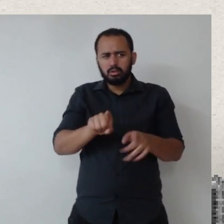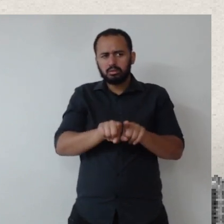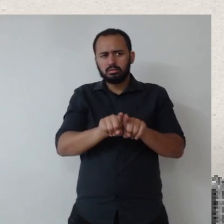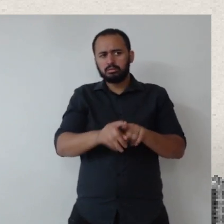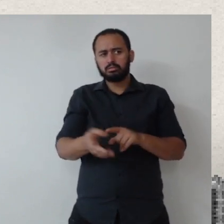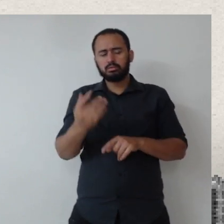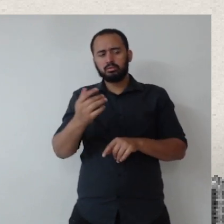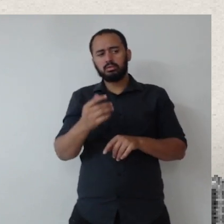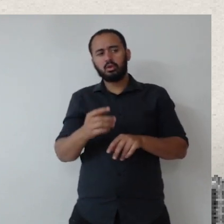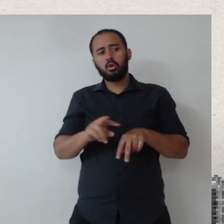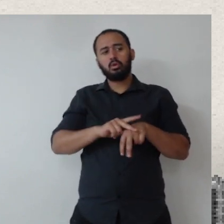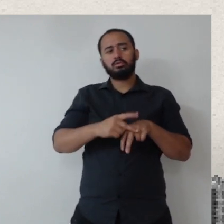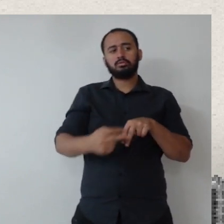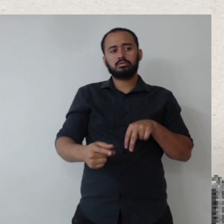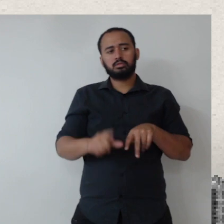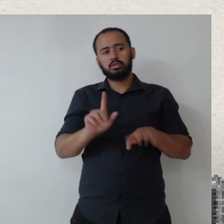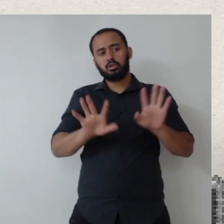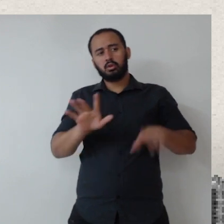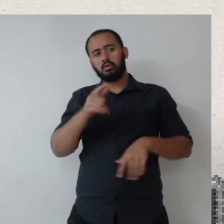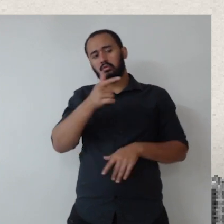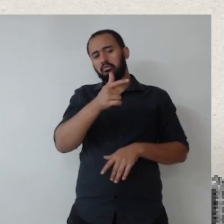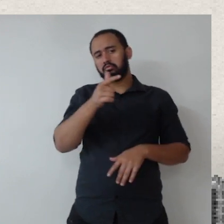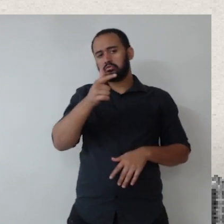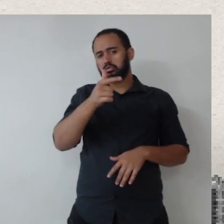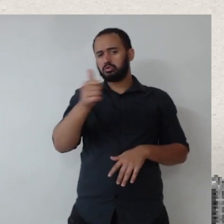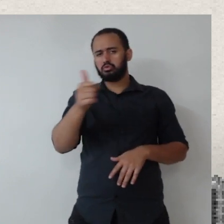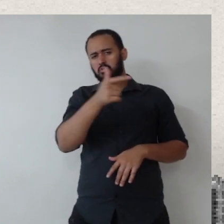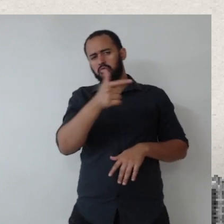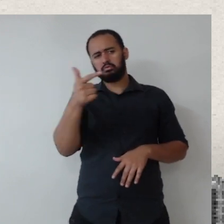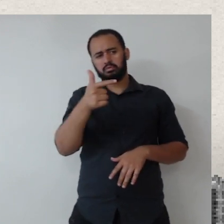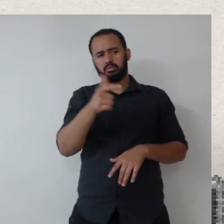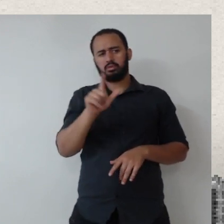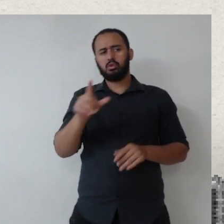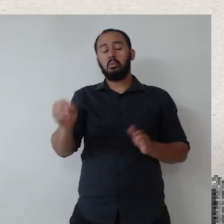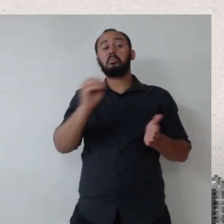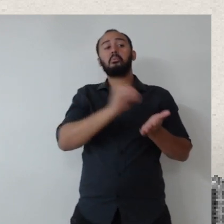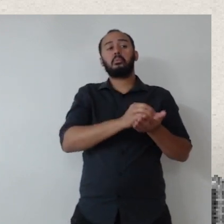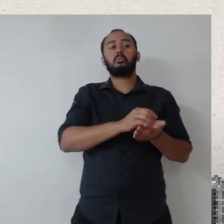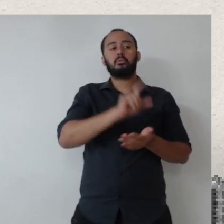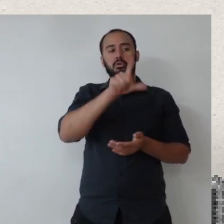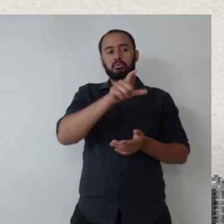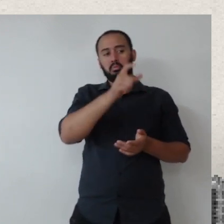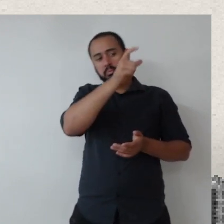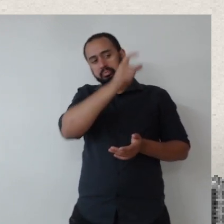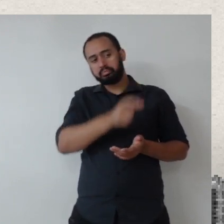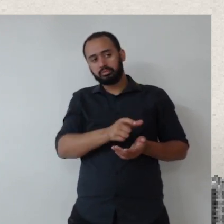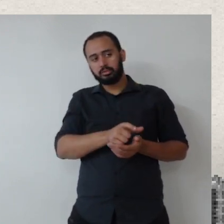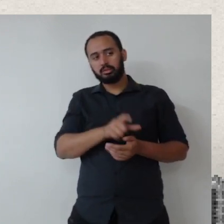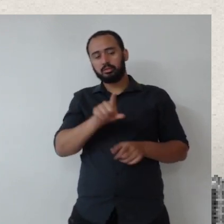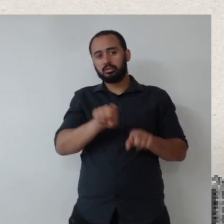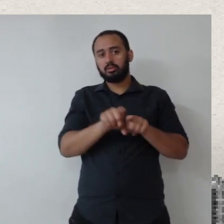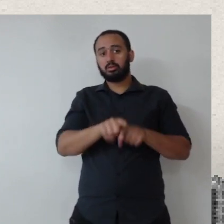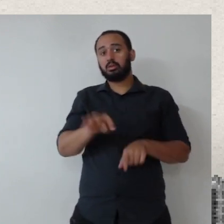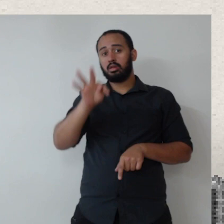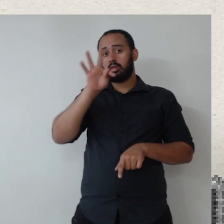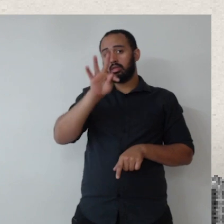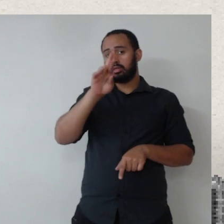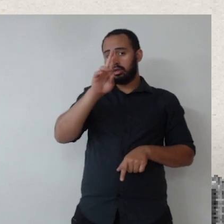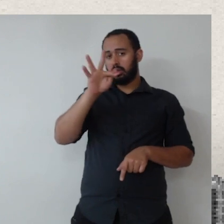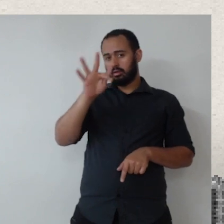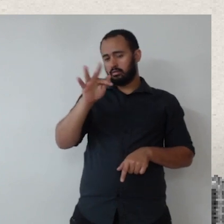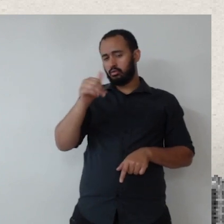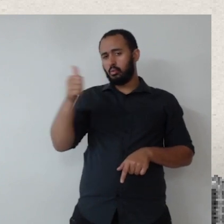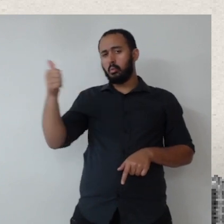gênero de 2021 e 2022. Ele até colocou aqui no chat no âmbito aqui do TRF1, né,